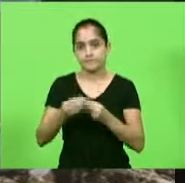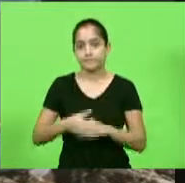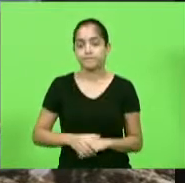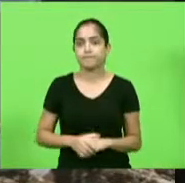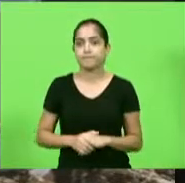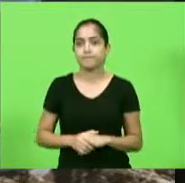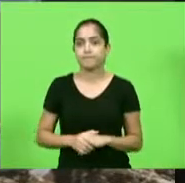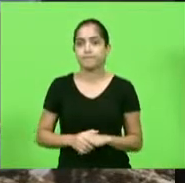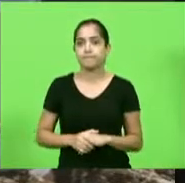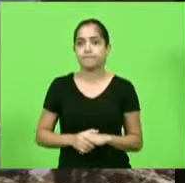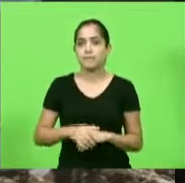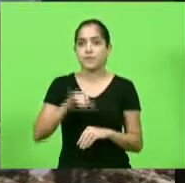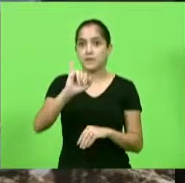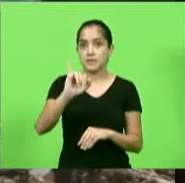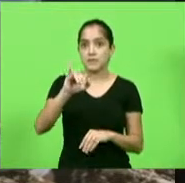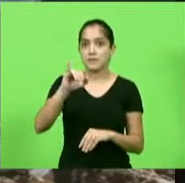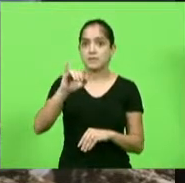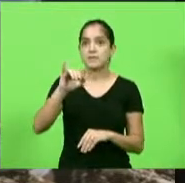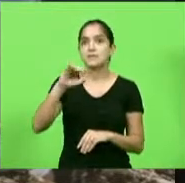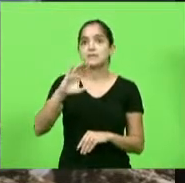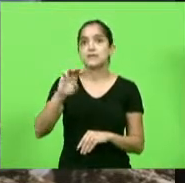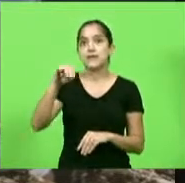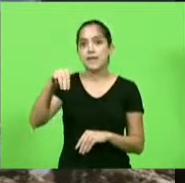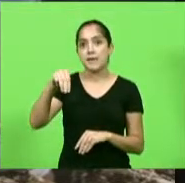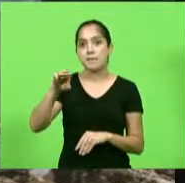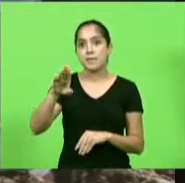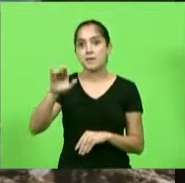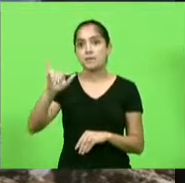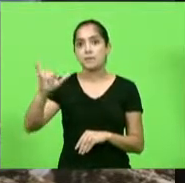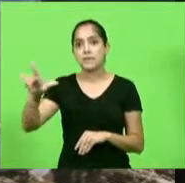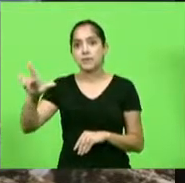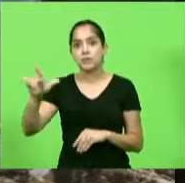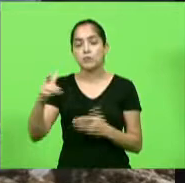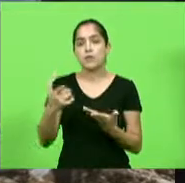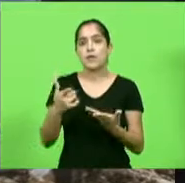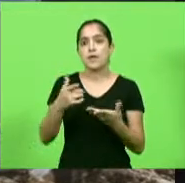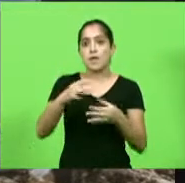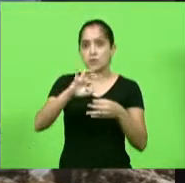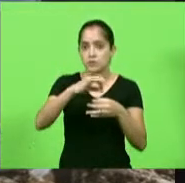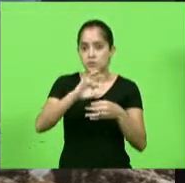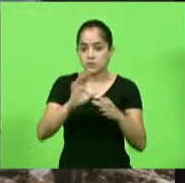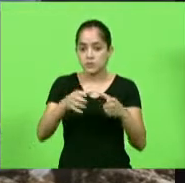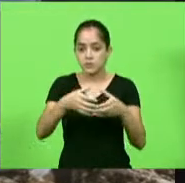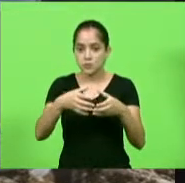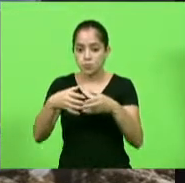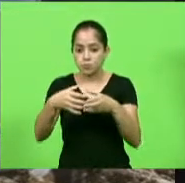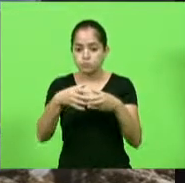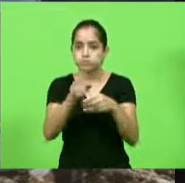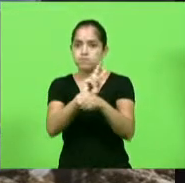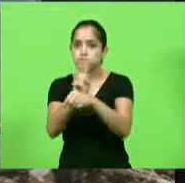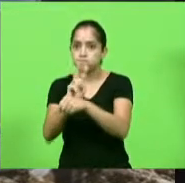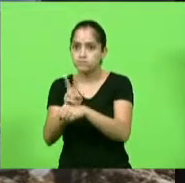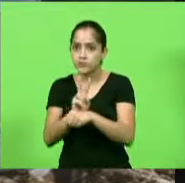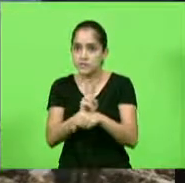lá o ICMBio para cuidar desse parque, é a instituição responsável por fiscalizar o parque e